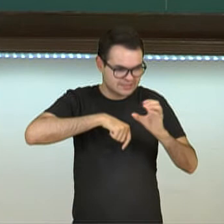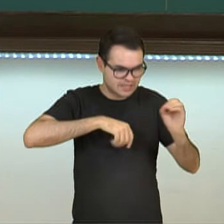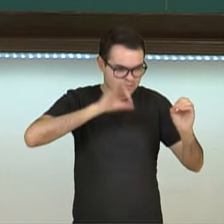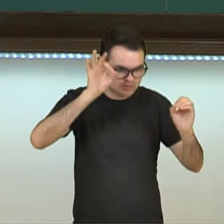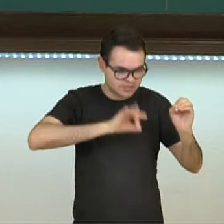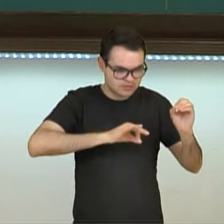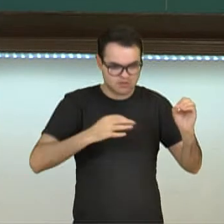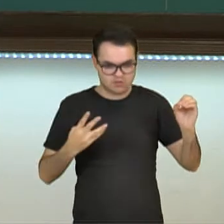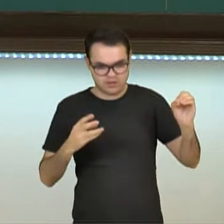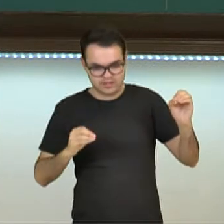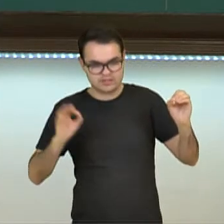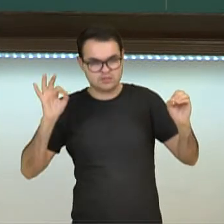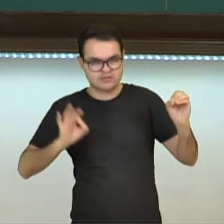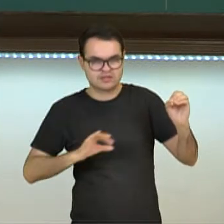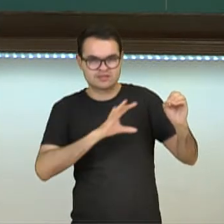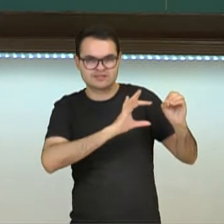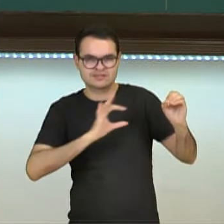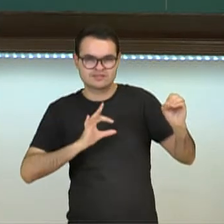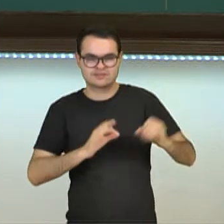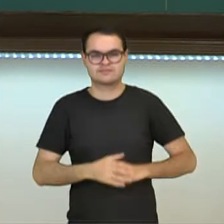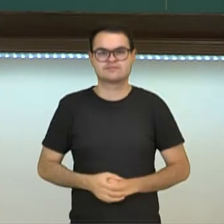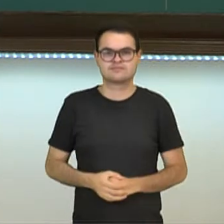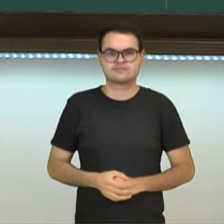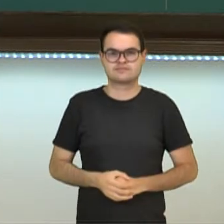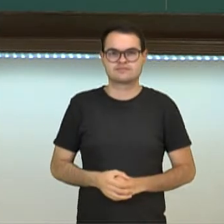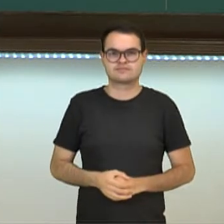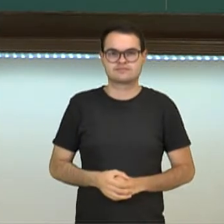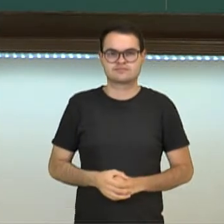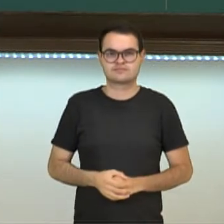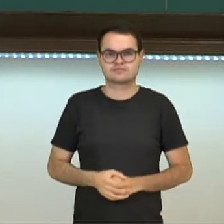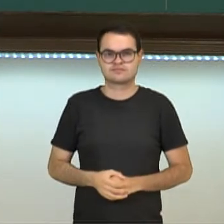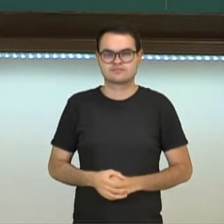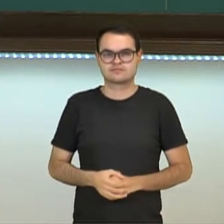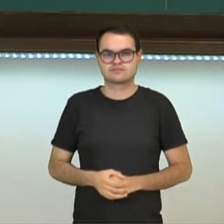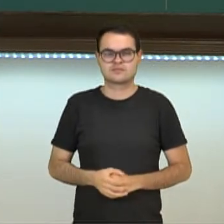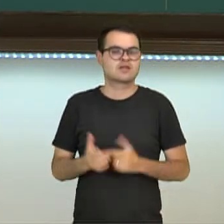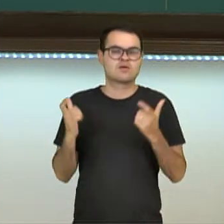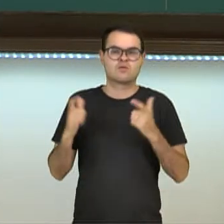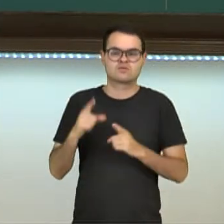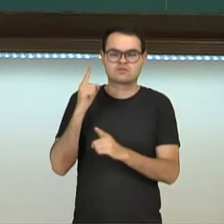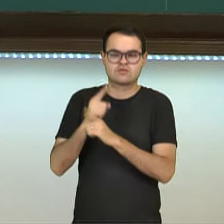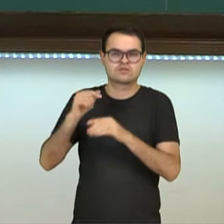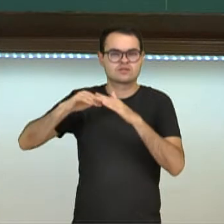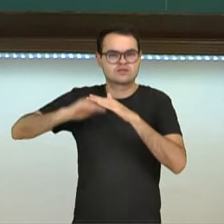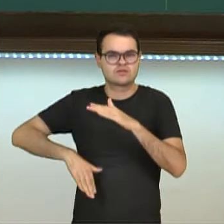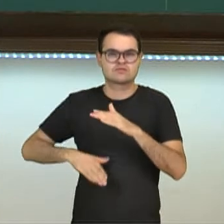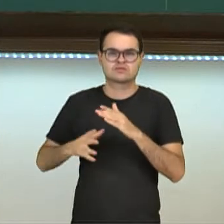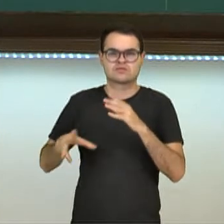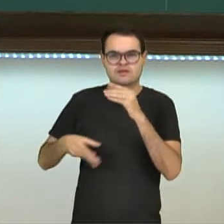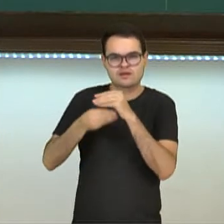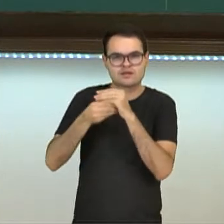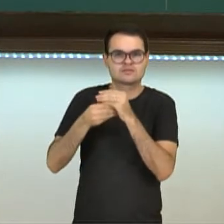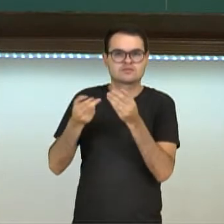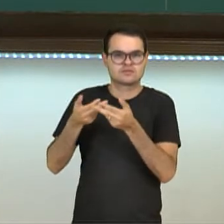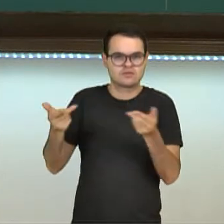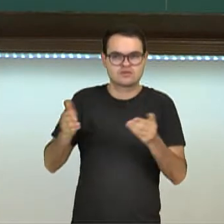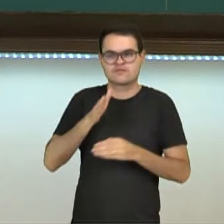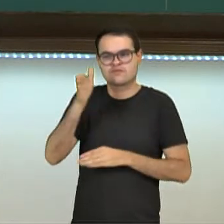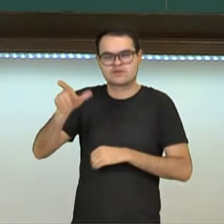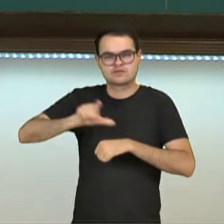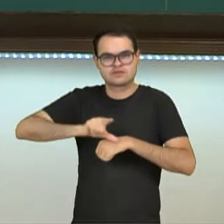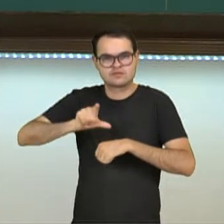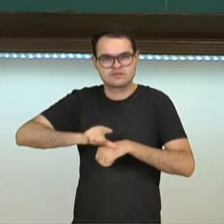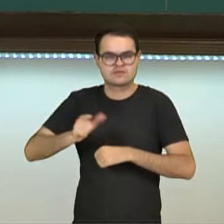40% é porcento, certo? E aonde a gente encontra as porcentagens? Nos descontos, nos acréscimos, certo? Quando a gente vai numa